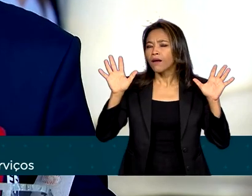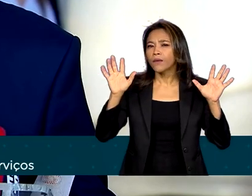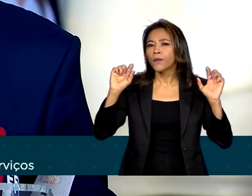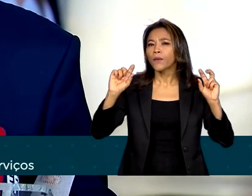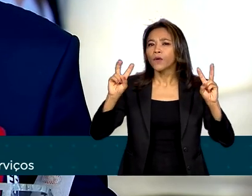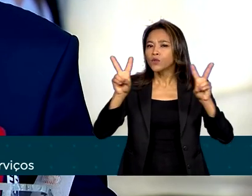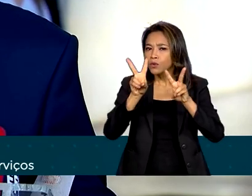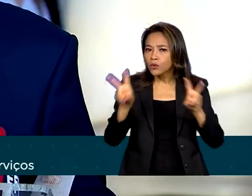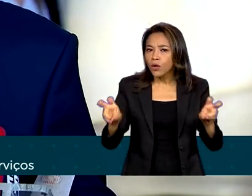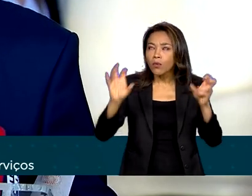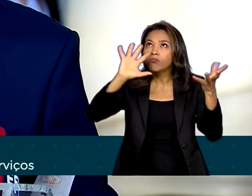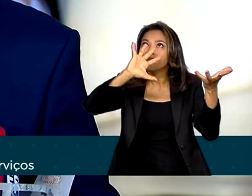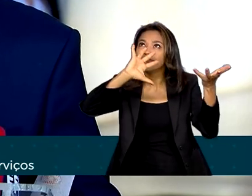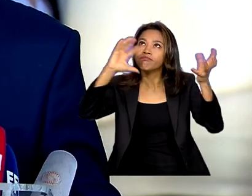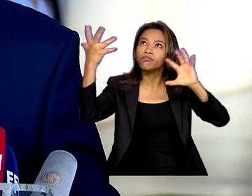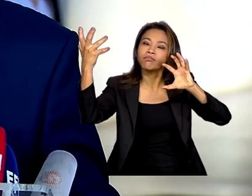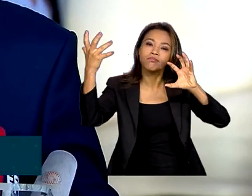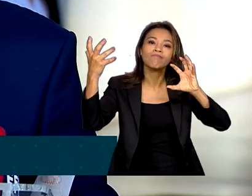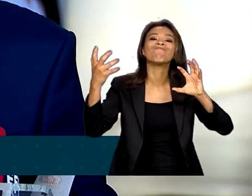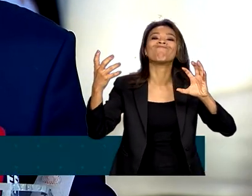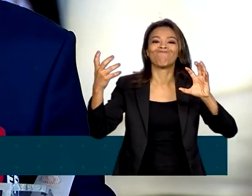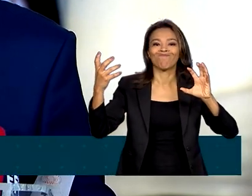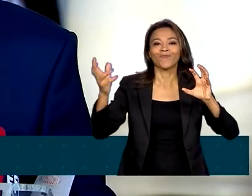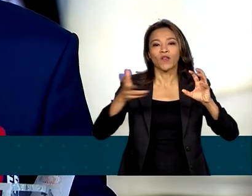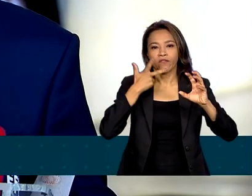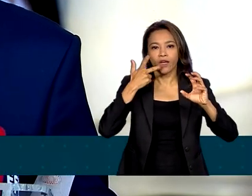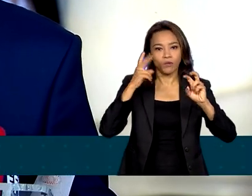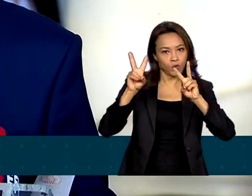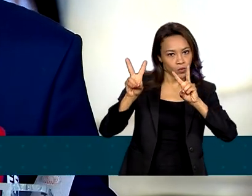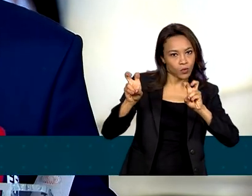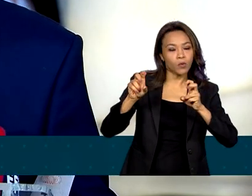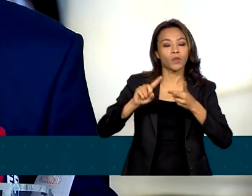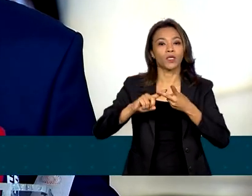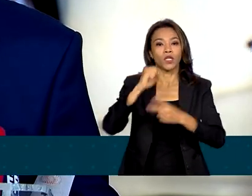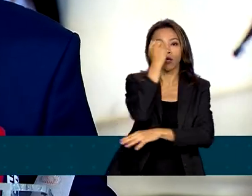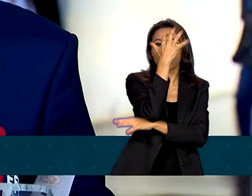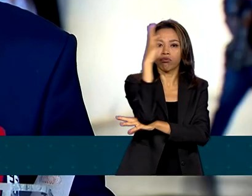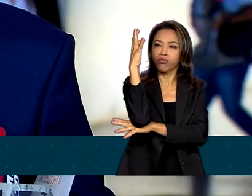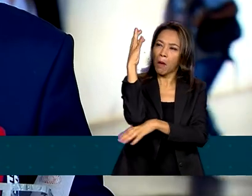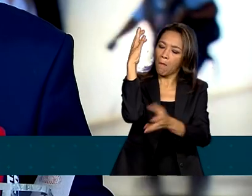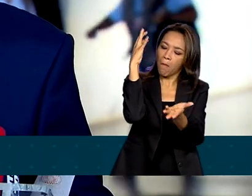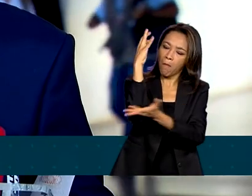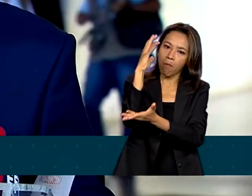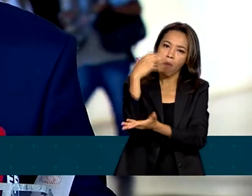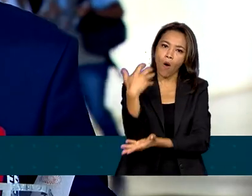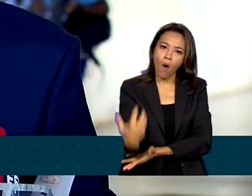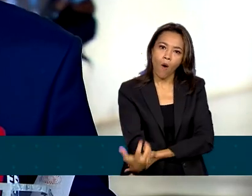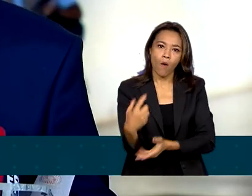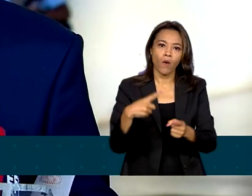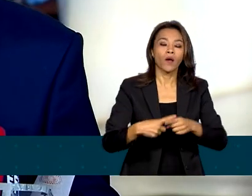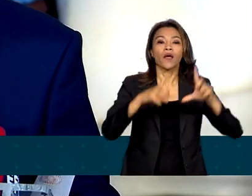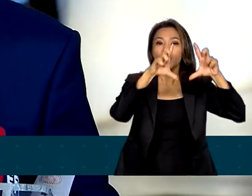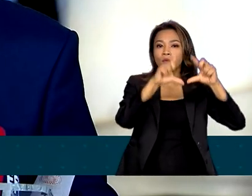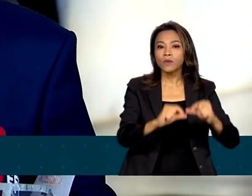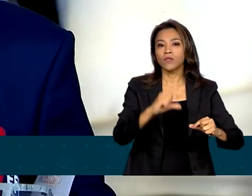à mudança climática. Abordamos desmatamento, descarbonização,